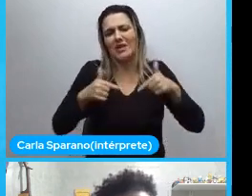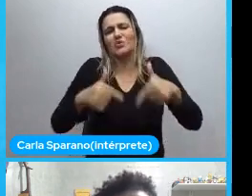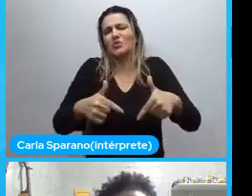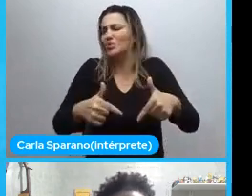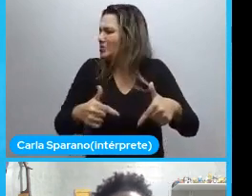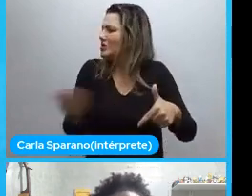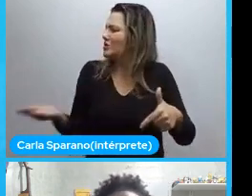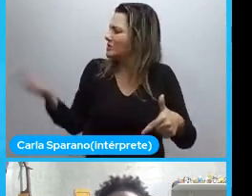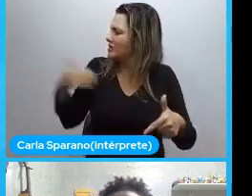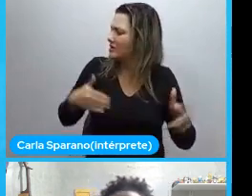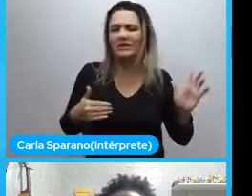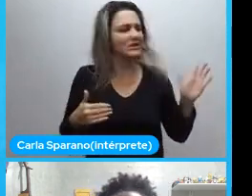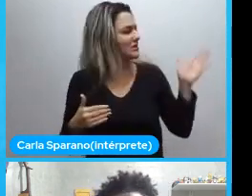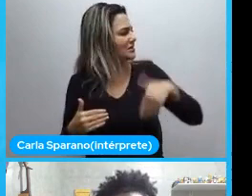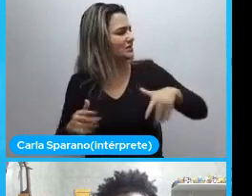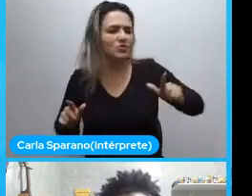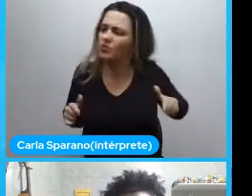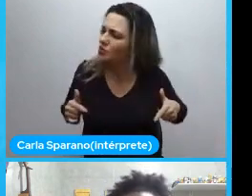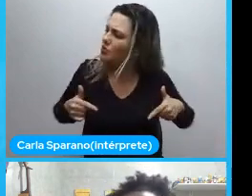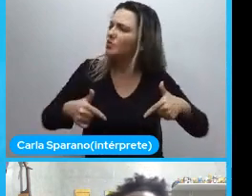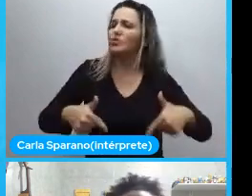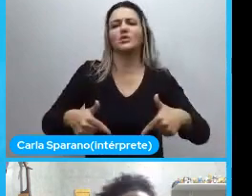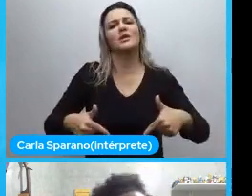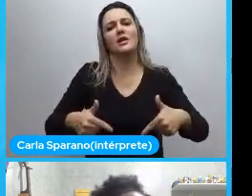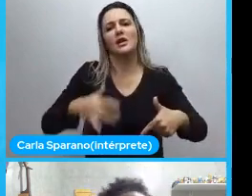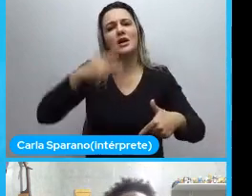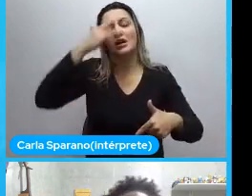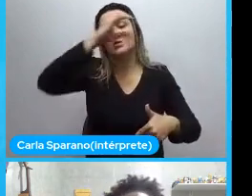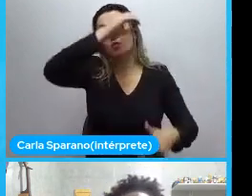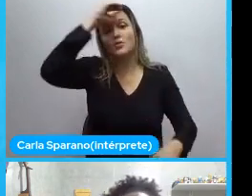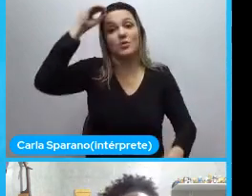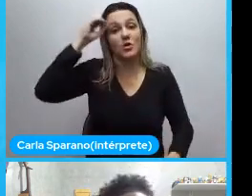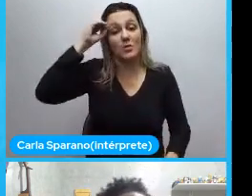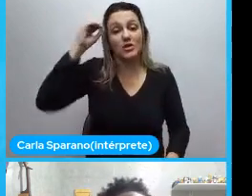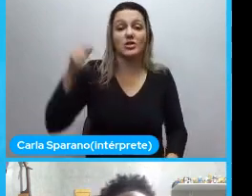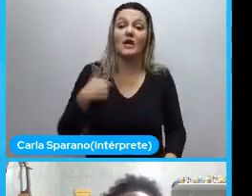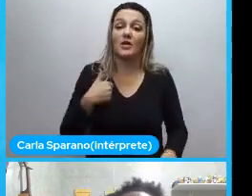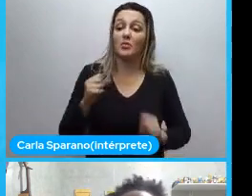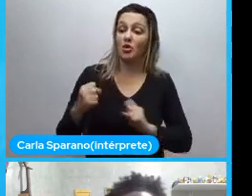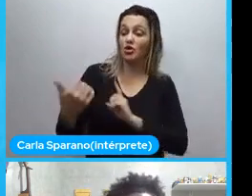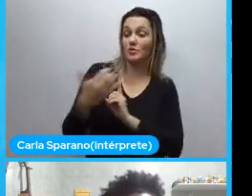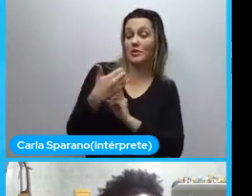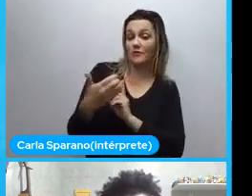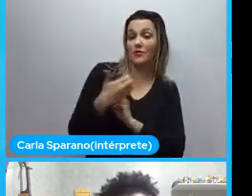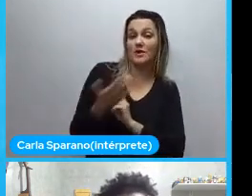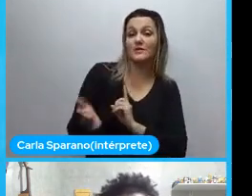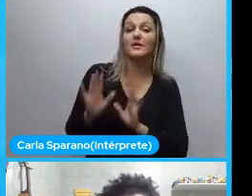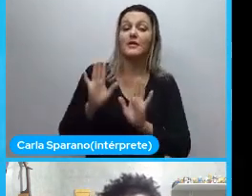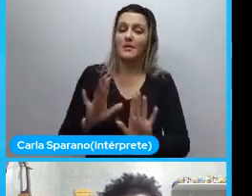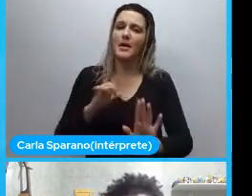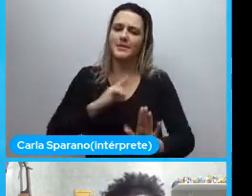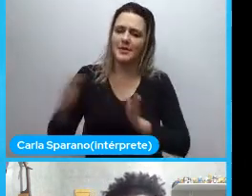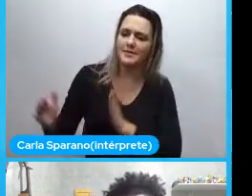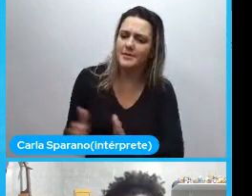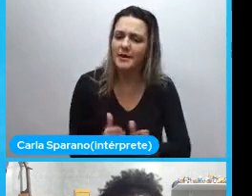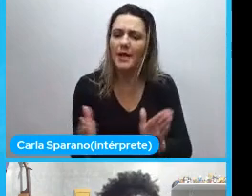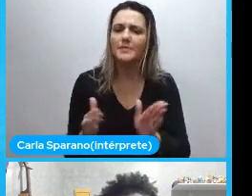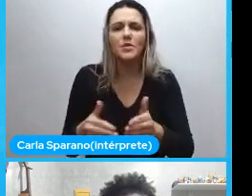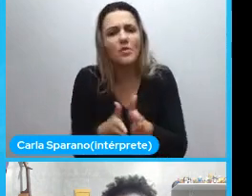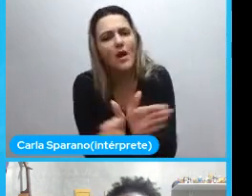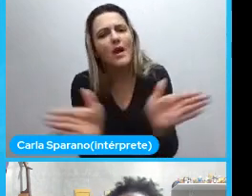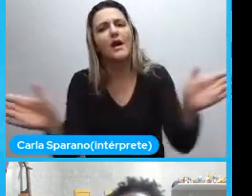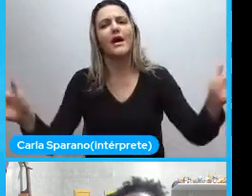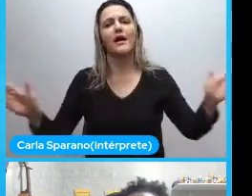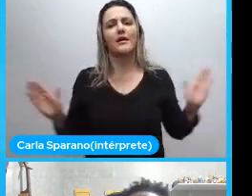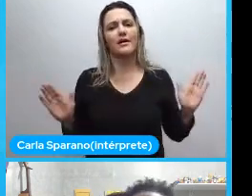Ela não imagina. Que isso pode me atingir. Mas em algum ângulo. Ela sabe. Que ela está abrindo o caminho. Para várias pessoas. Então. fato de eu estar aqui.